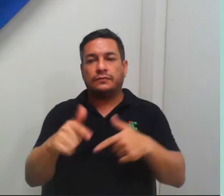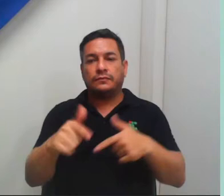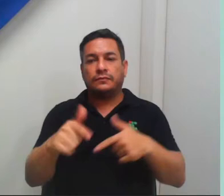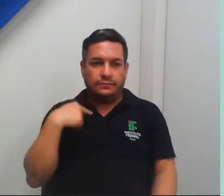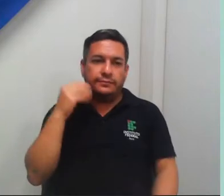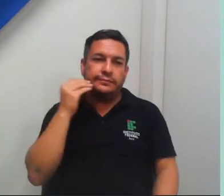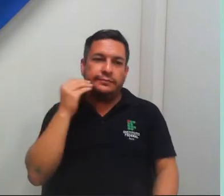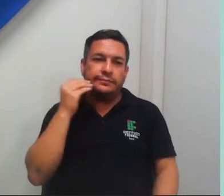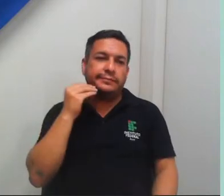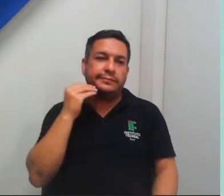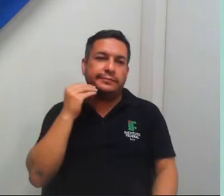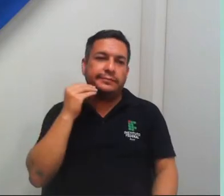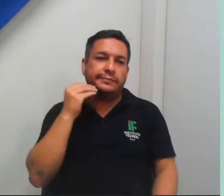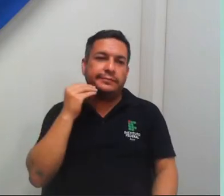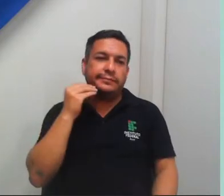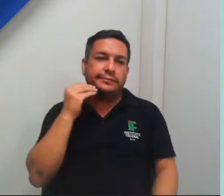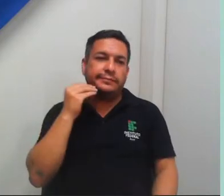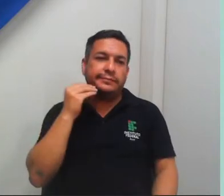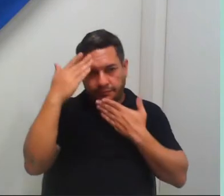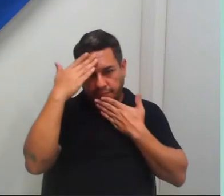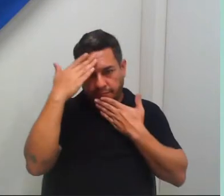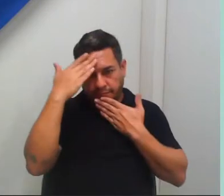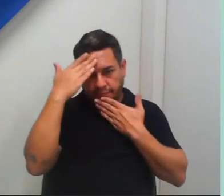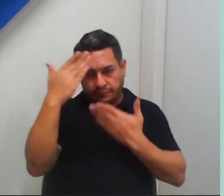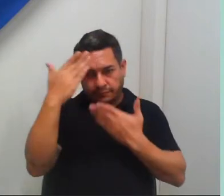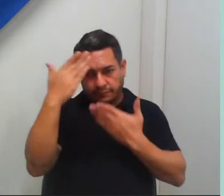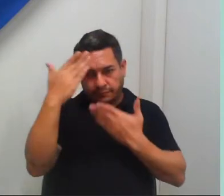mas assim, de toda forma, obrigada, gente, eu sou,